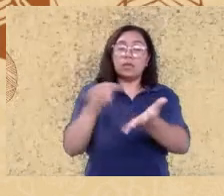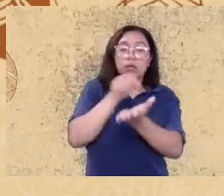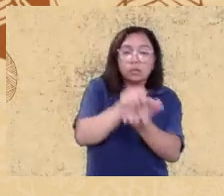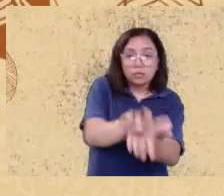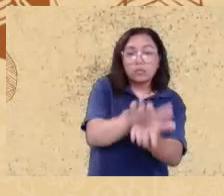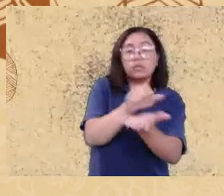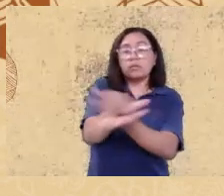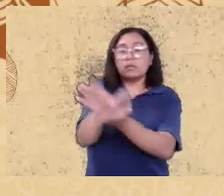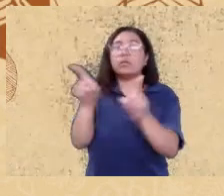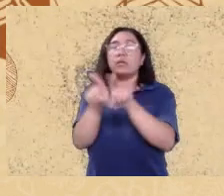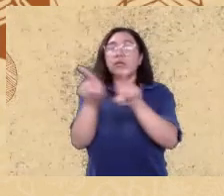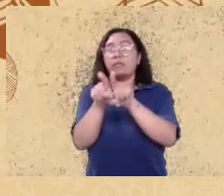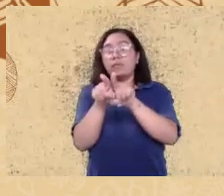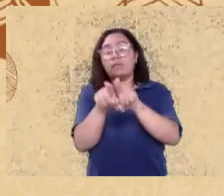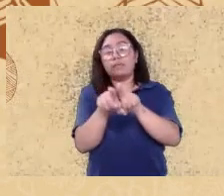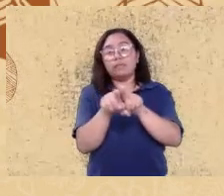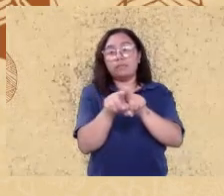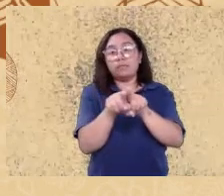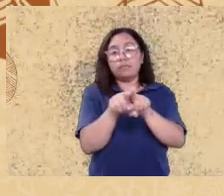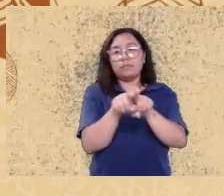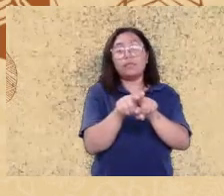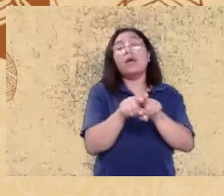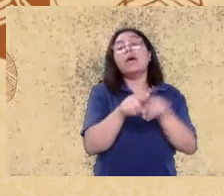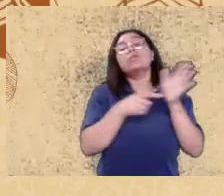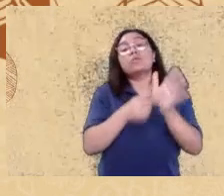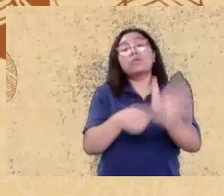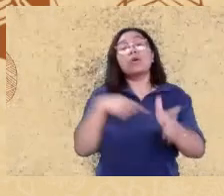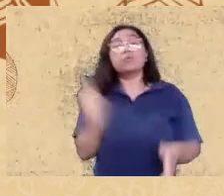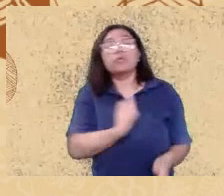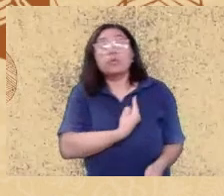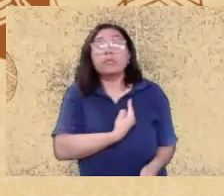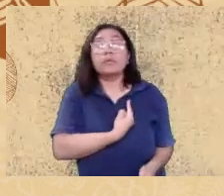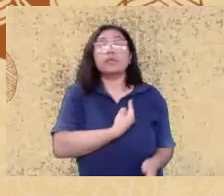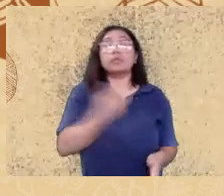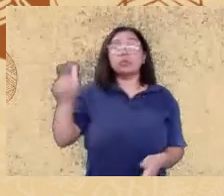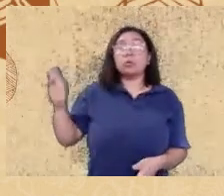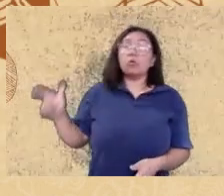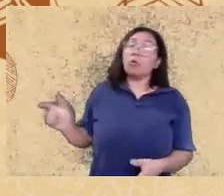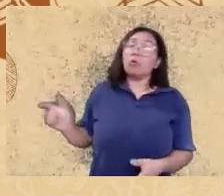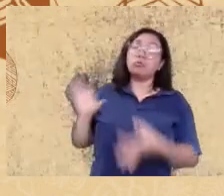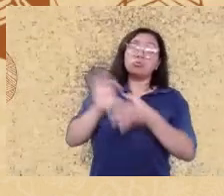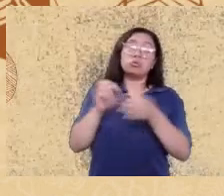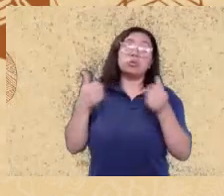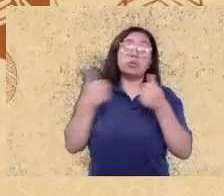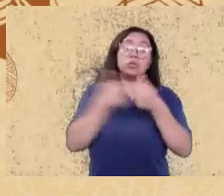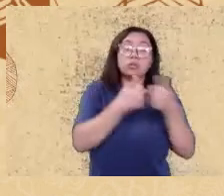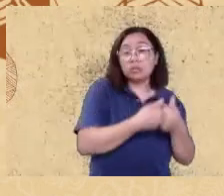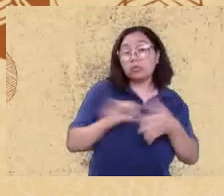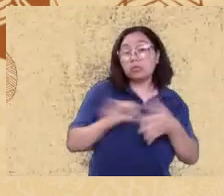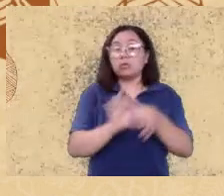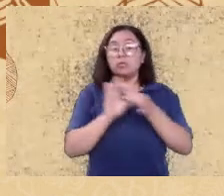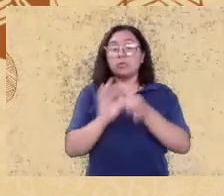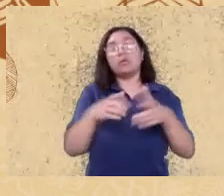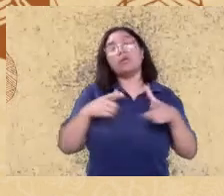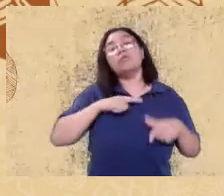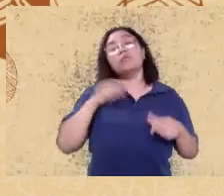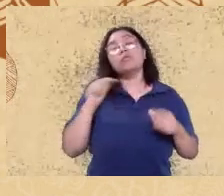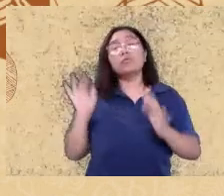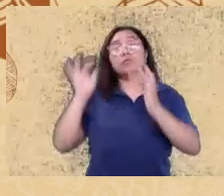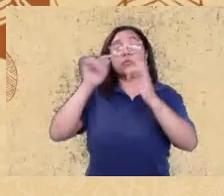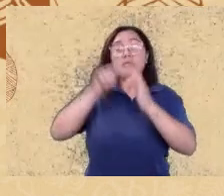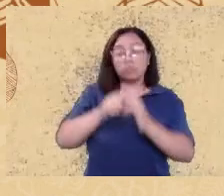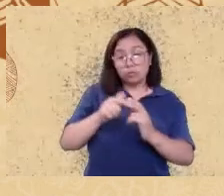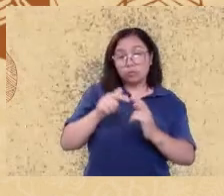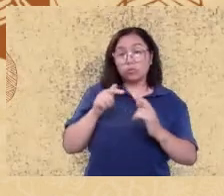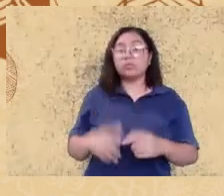como colocamos também à disposição de que outras parcerias e outros colegas também tenham o intuito de analisar outros